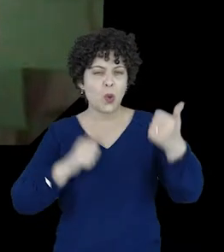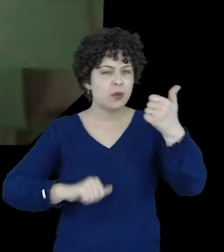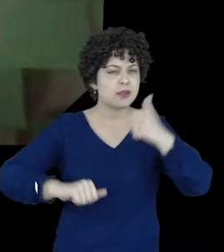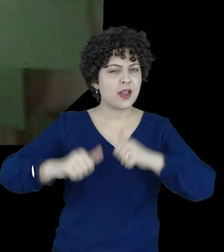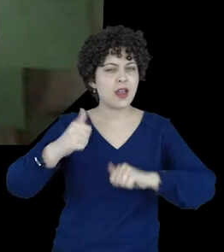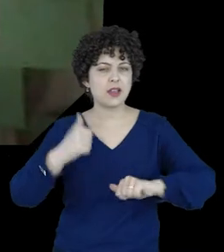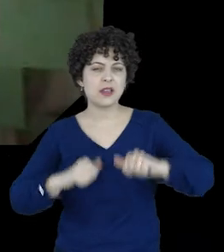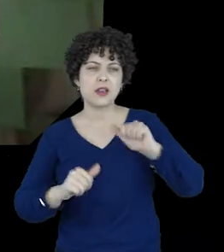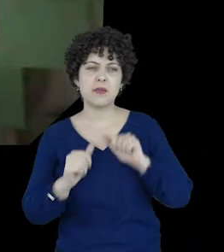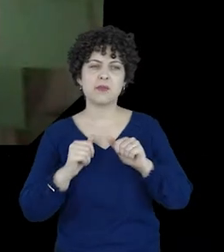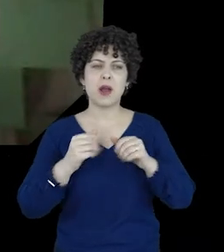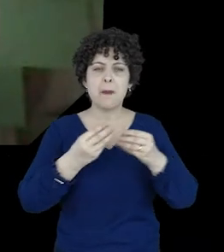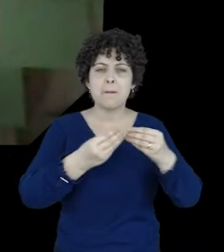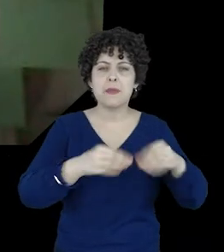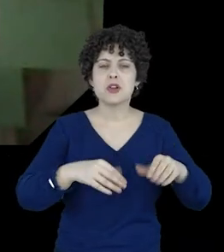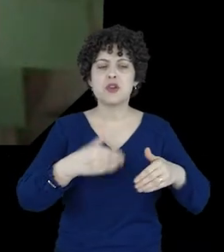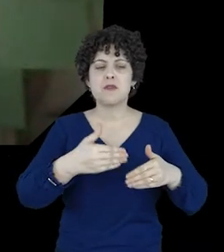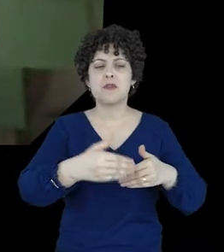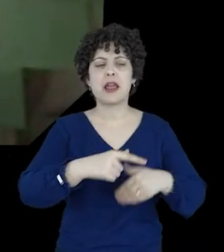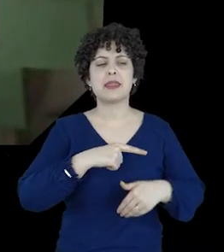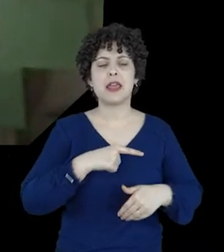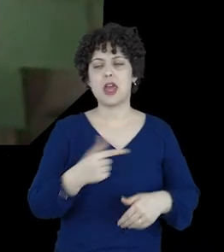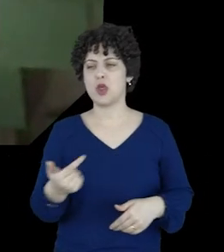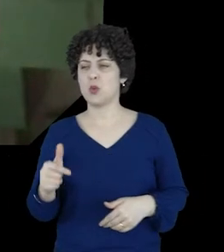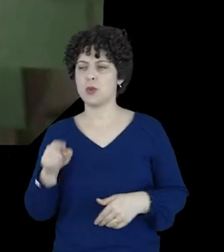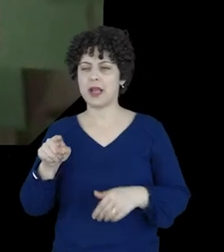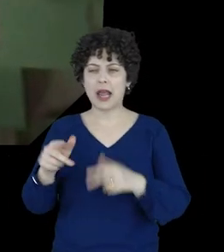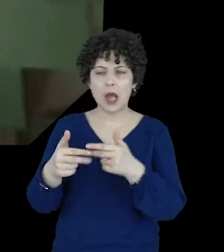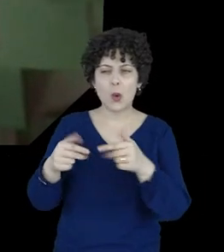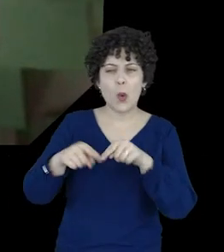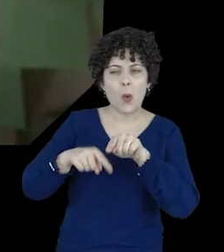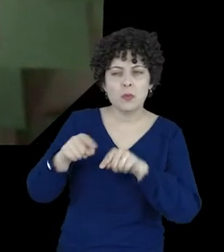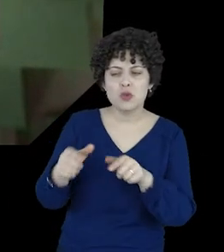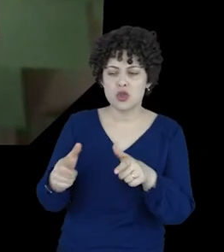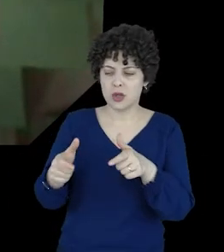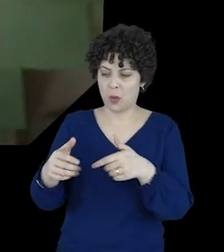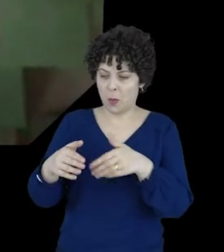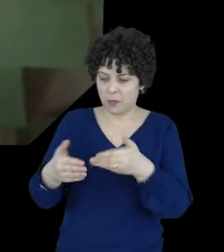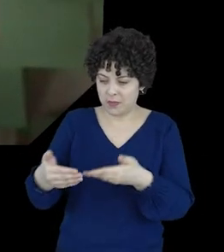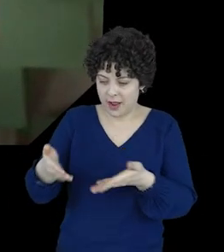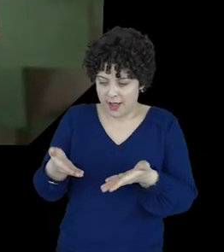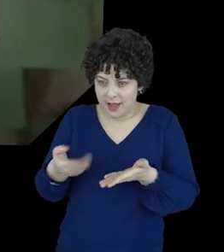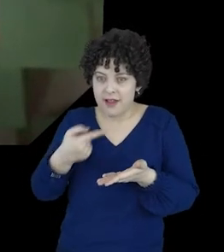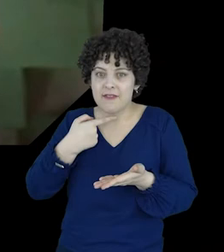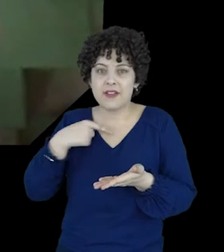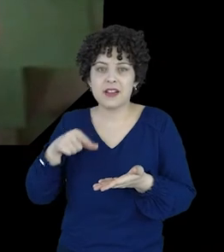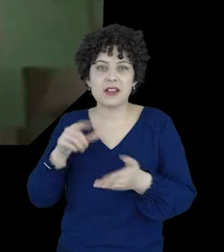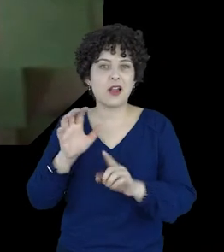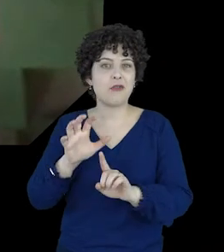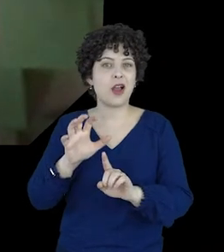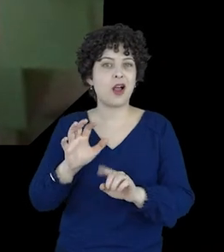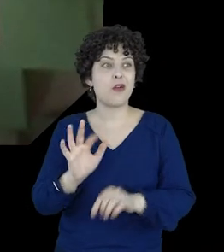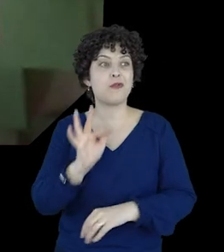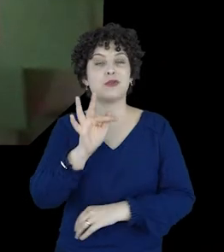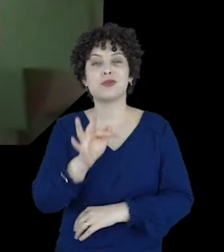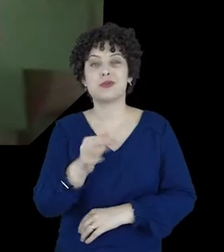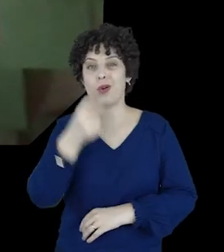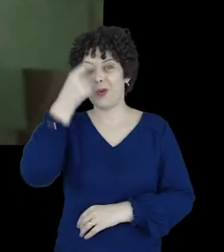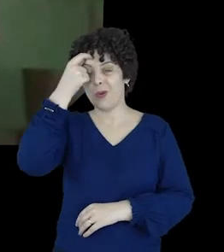Conseguem analisar os efeitos que ter ou não ter aquela coisa específica ou produto que desejam teria nelas?